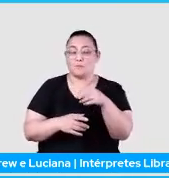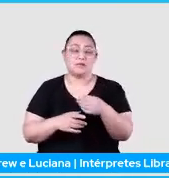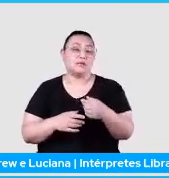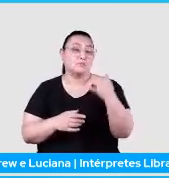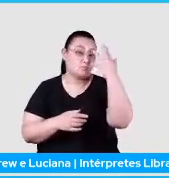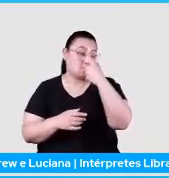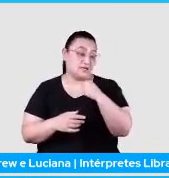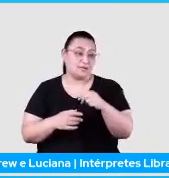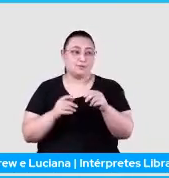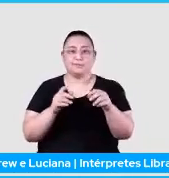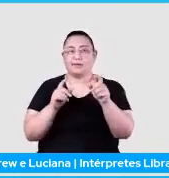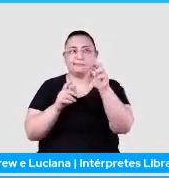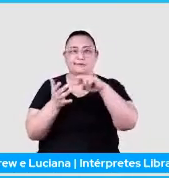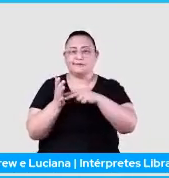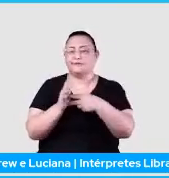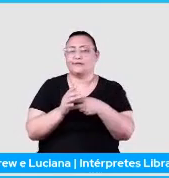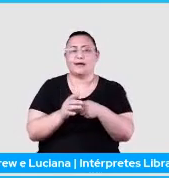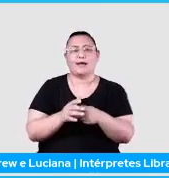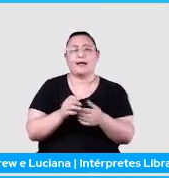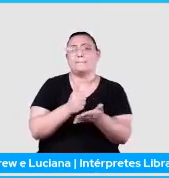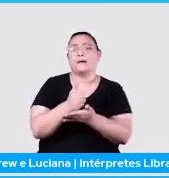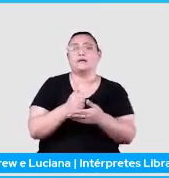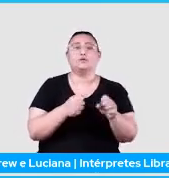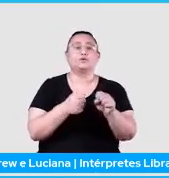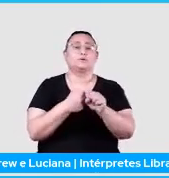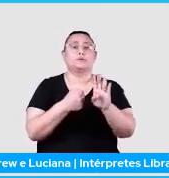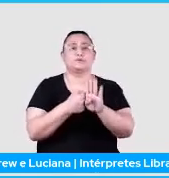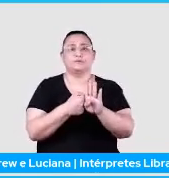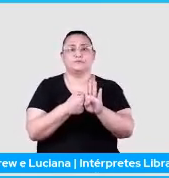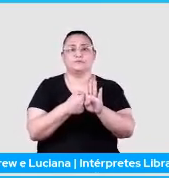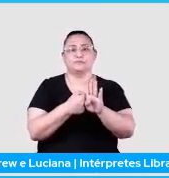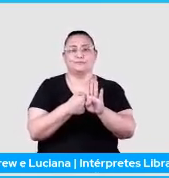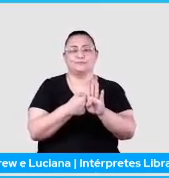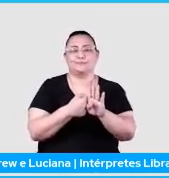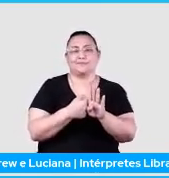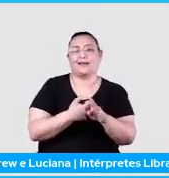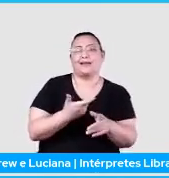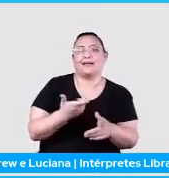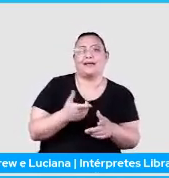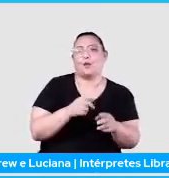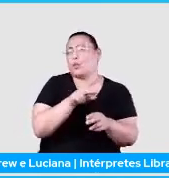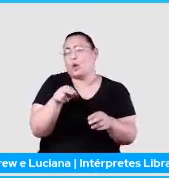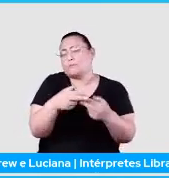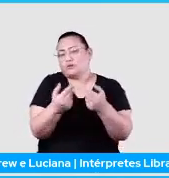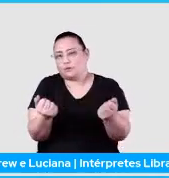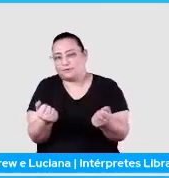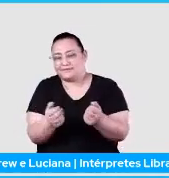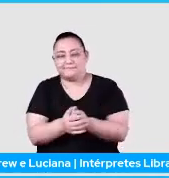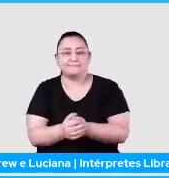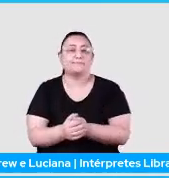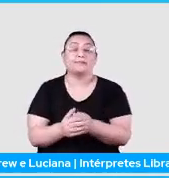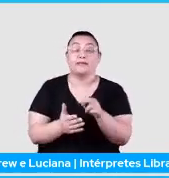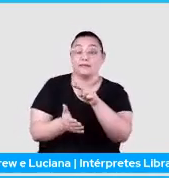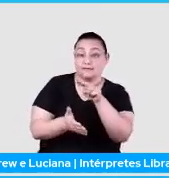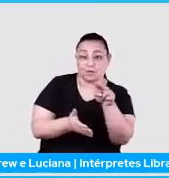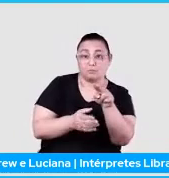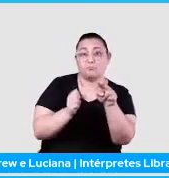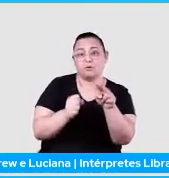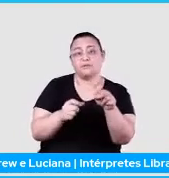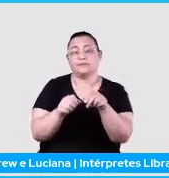descrever basicamente um substantivo. É algo, um nome de alguma coisa, né? E esse nome, ele pode ser